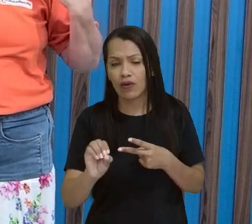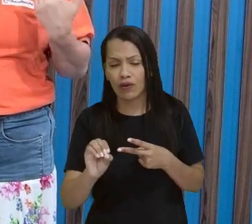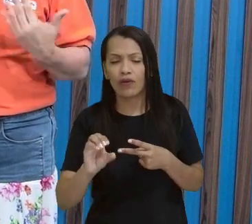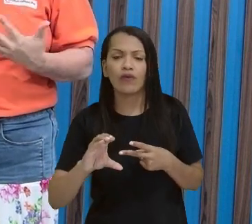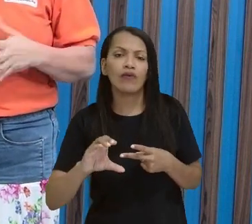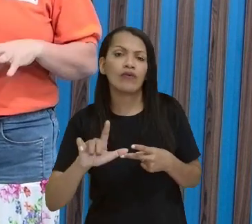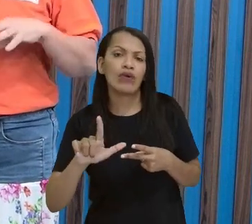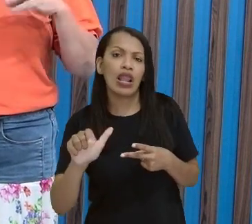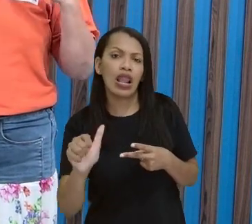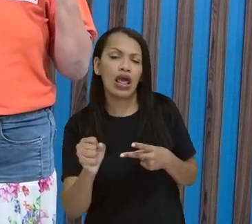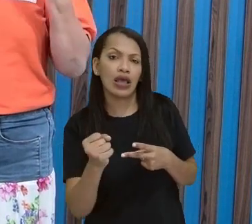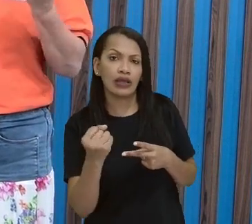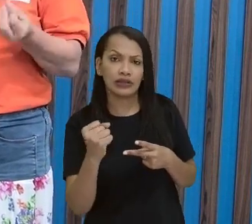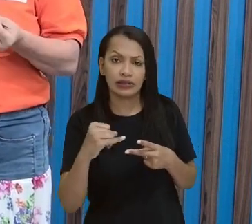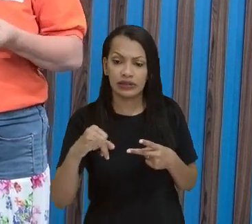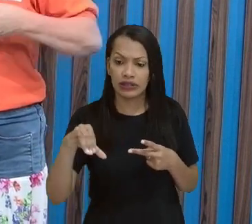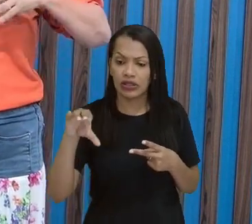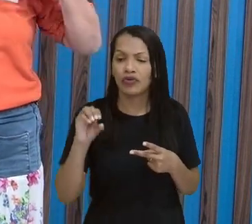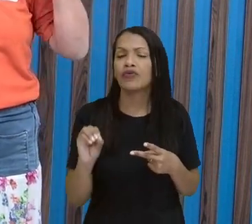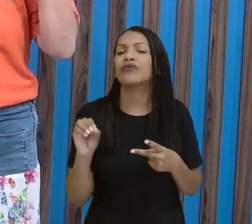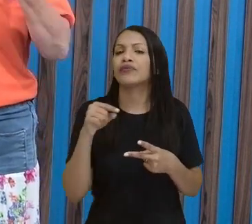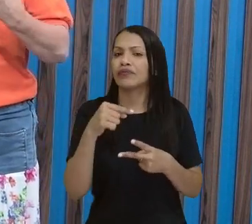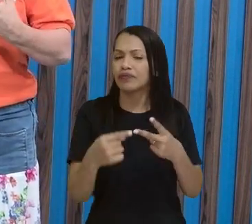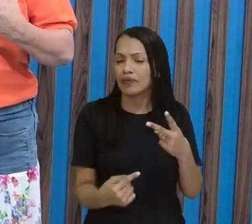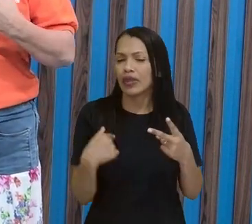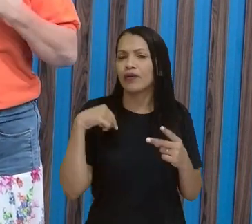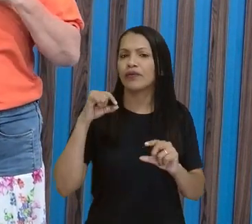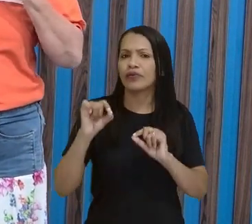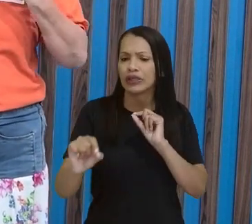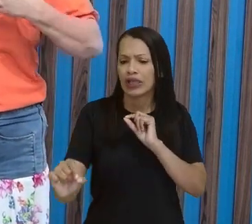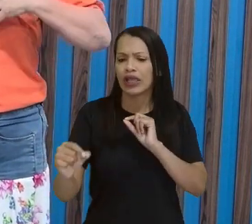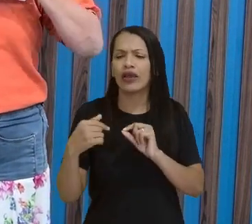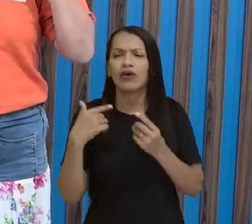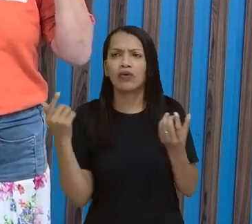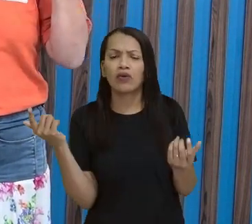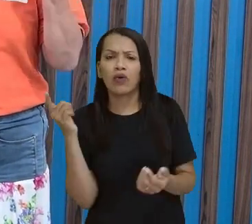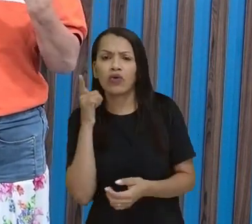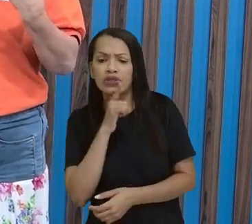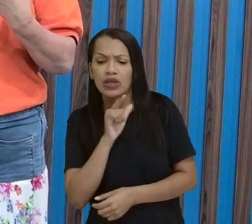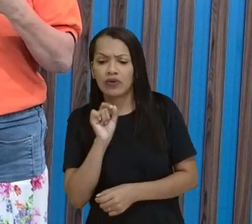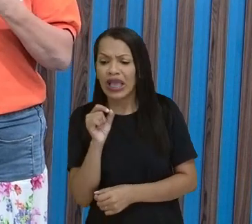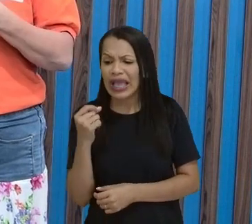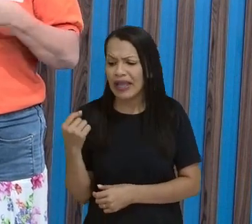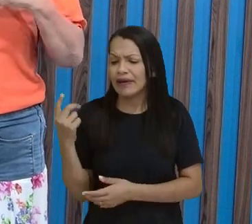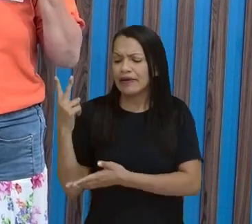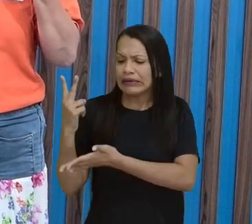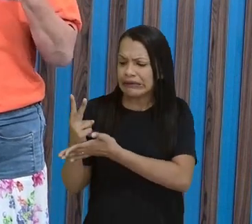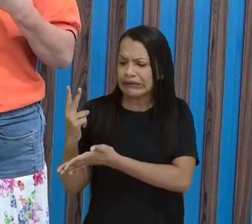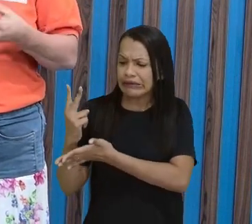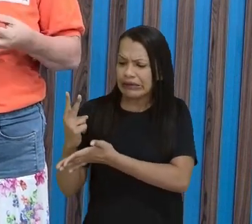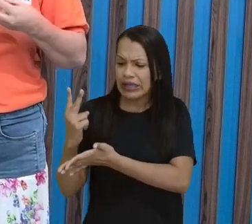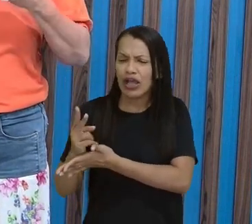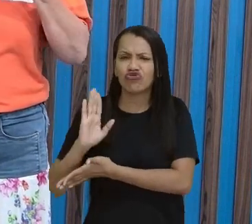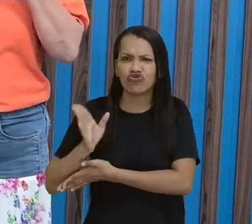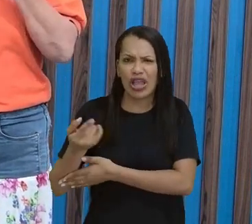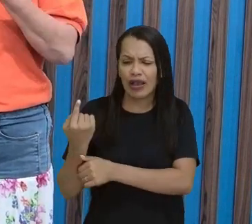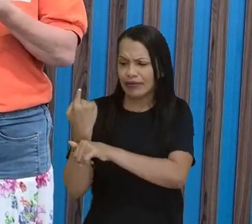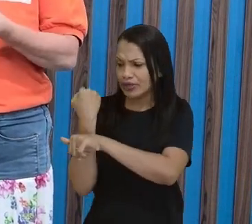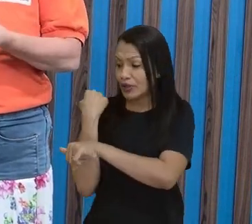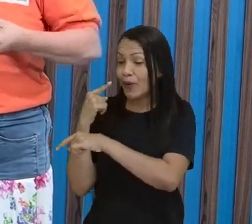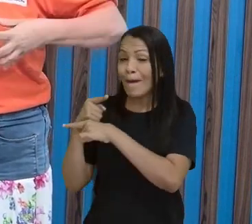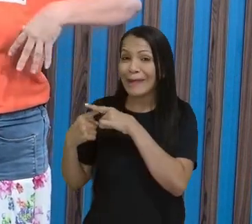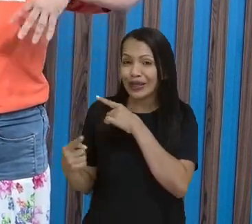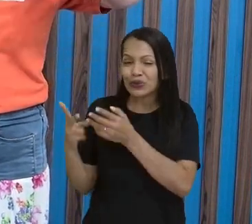clássico. Ou é aquela obra que atravessa o tempo ou que tem o respeito, a admiração e o